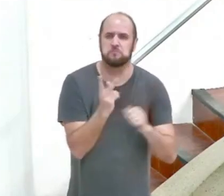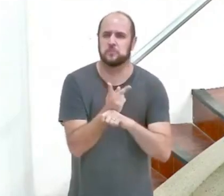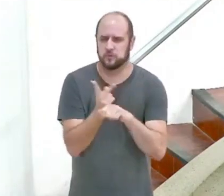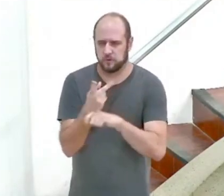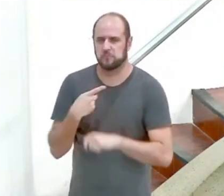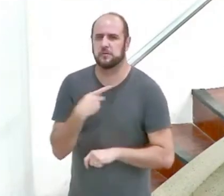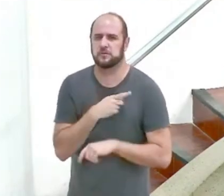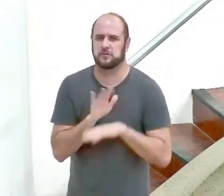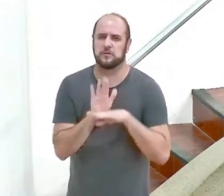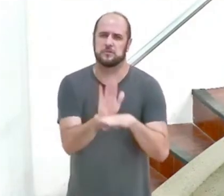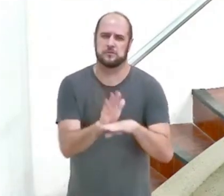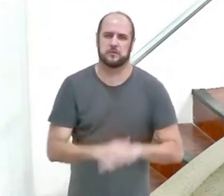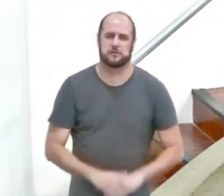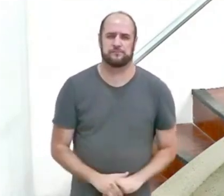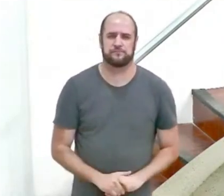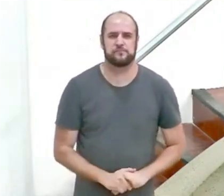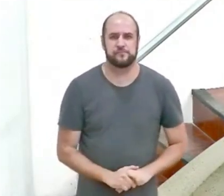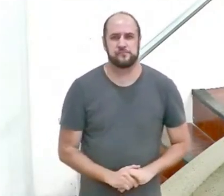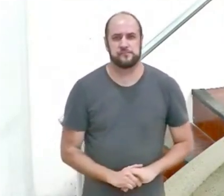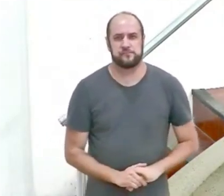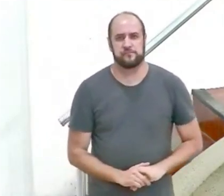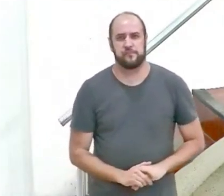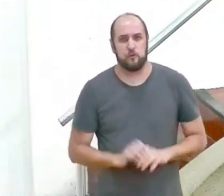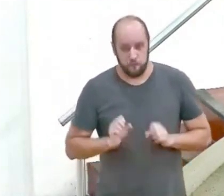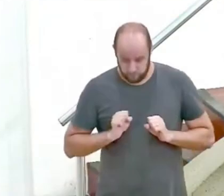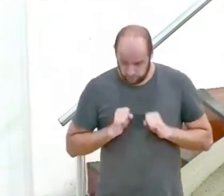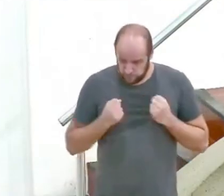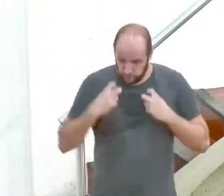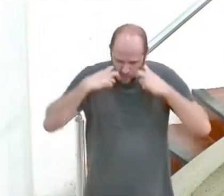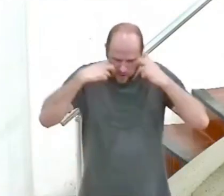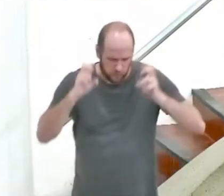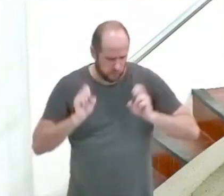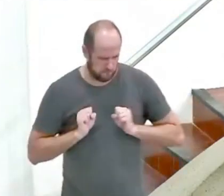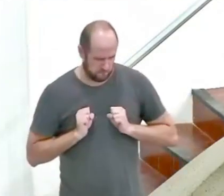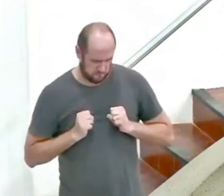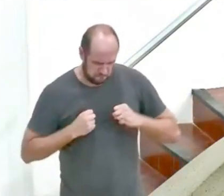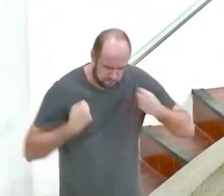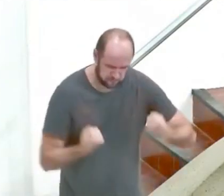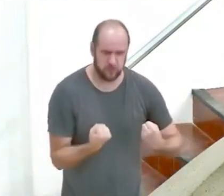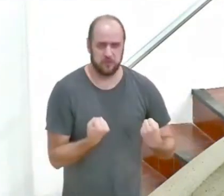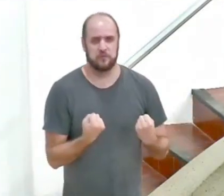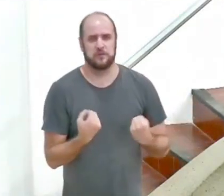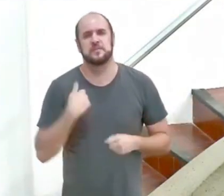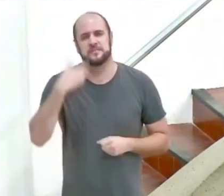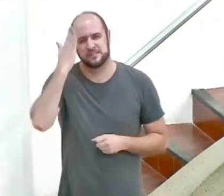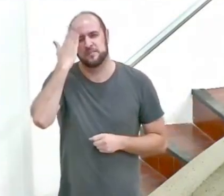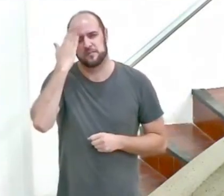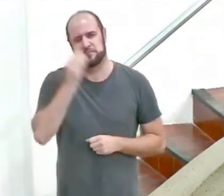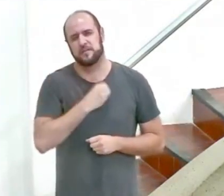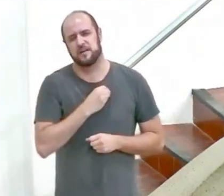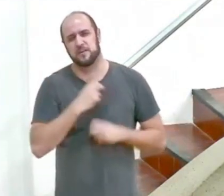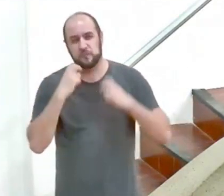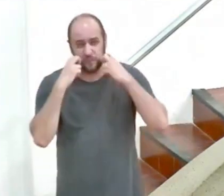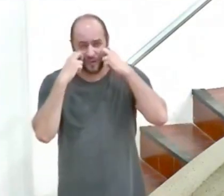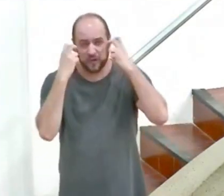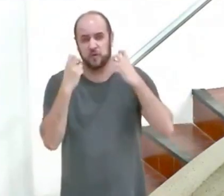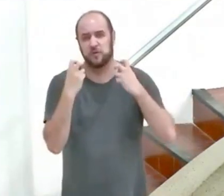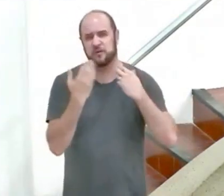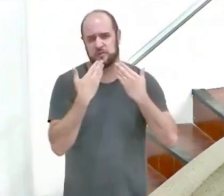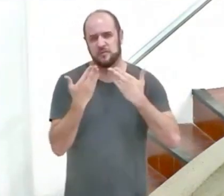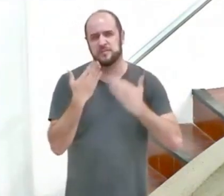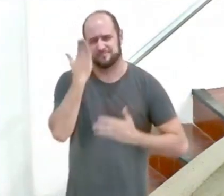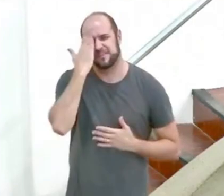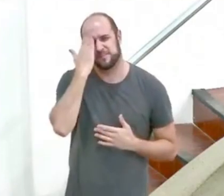clame ao Senhor por misericórdia vença o temor dos homens vença a vergonha da escravidão ao pecado eu sei o que é isso eu sei o que é ter vergonha de falar com alguém